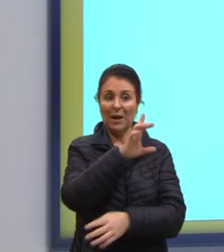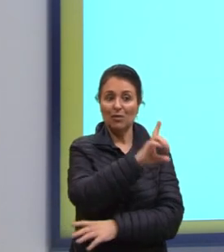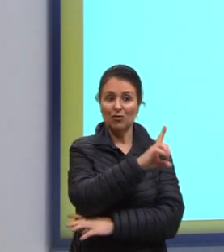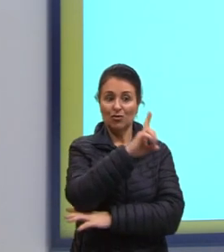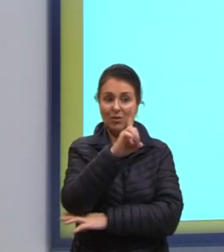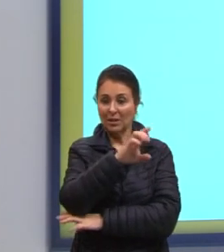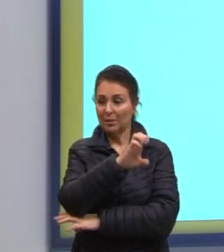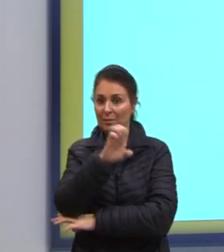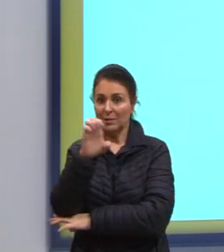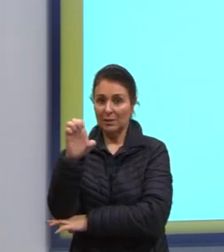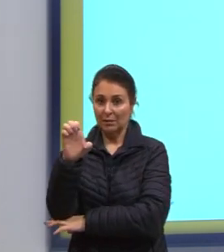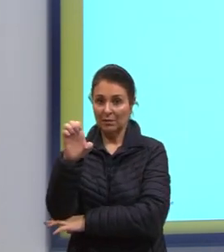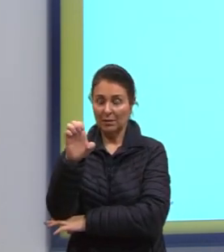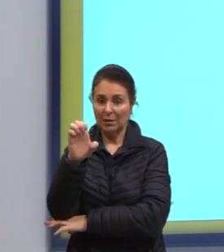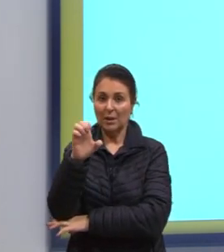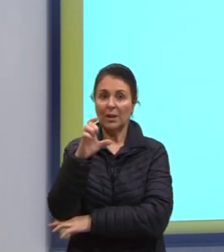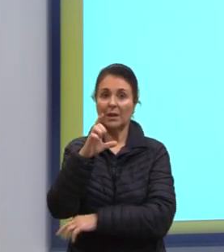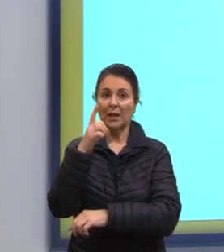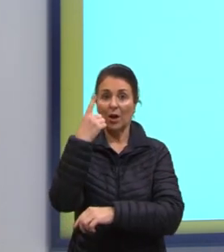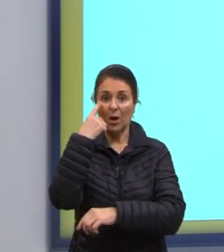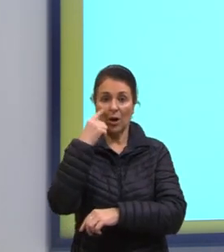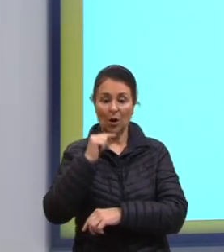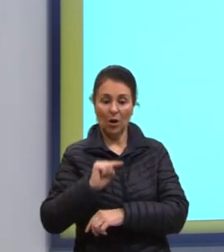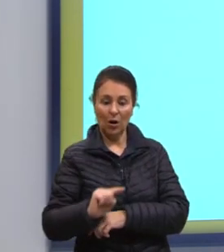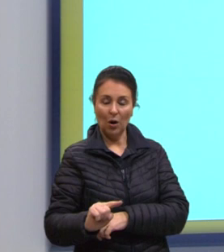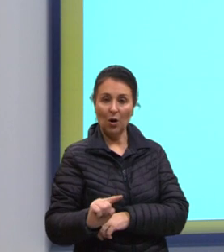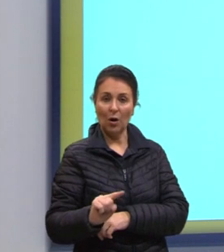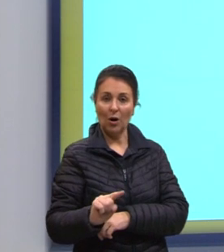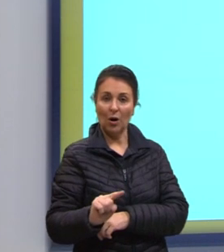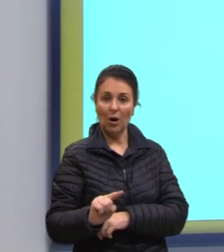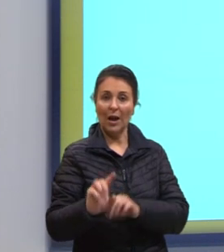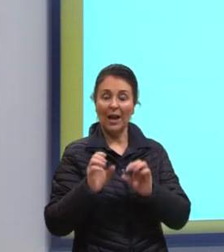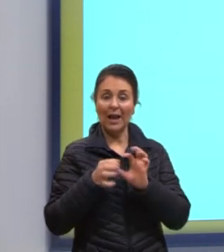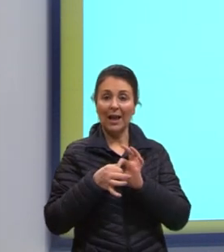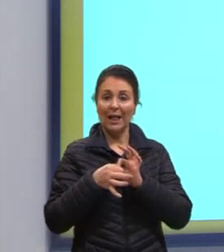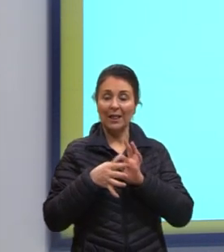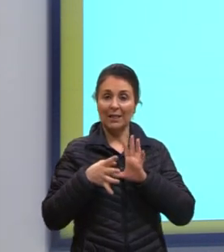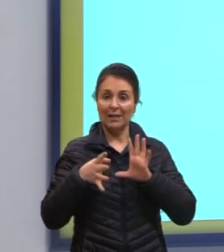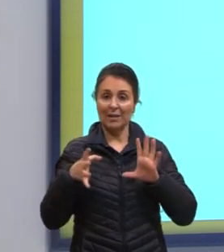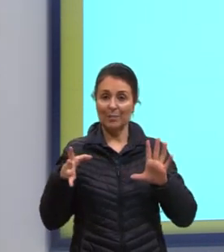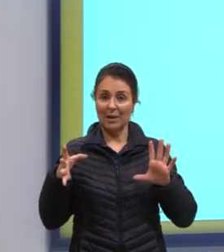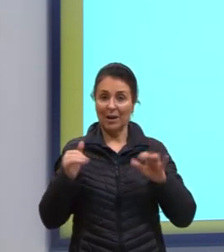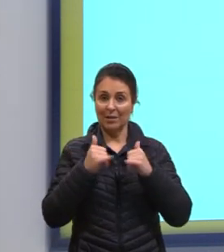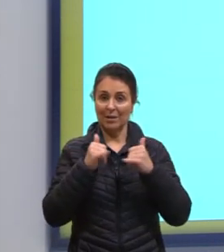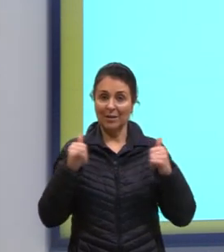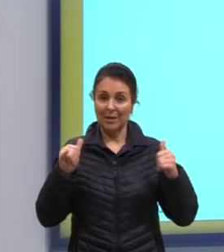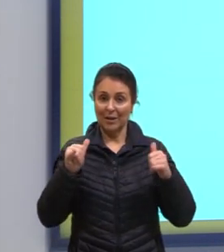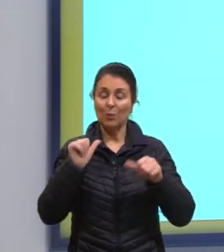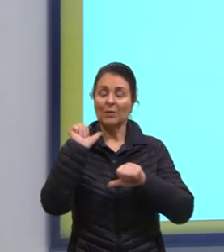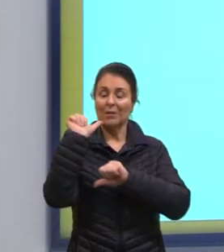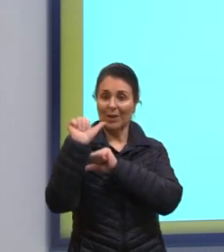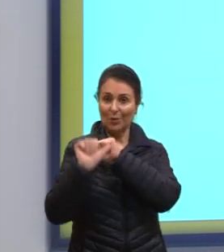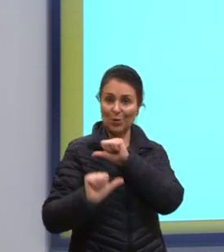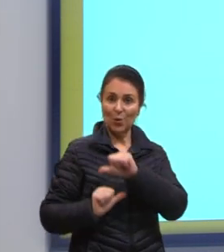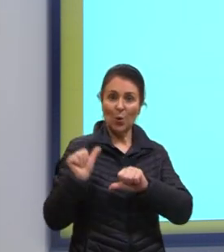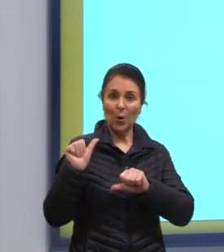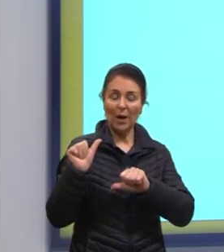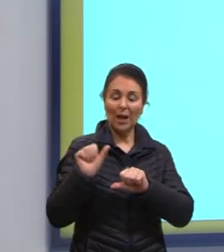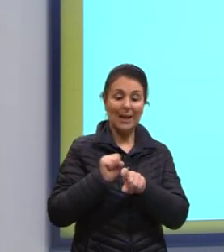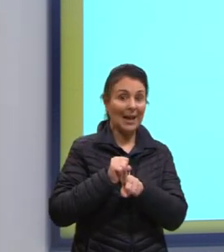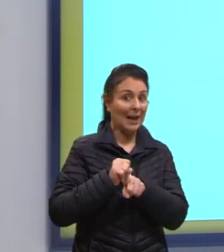esquerda, a gente tem aqui embaixo, energia é liberada quando a mudança de fase ocorre neste